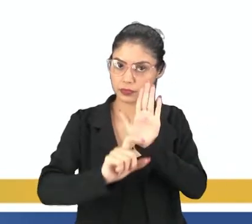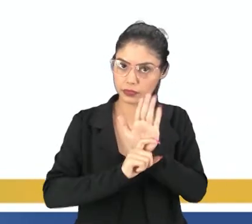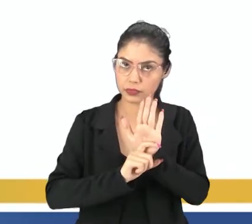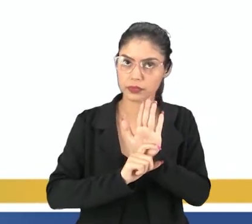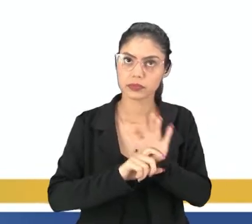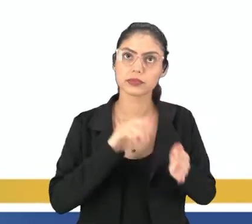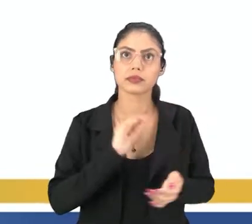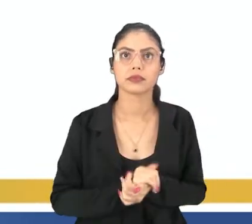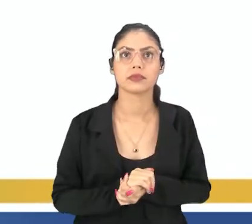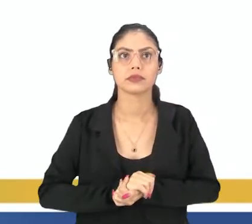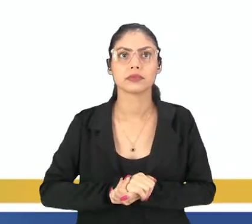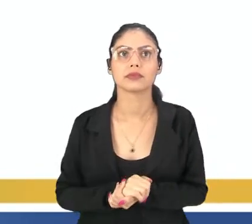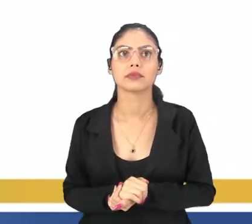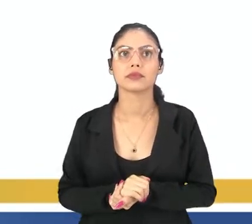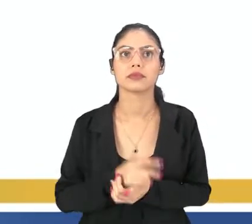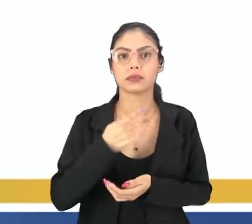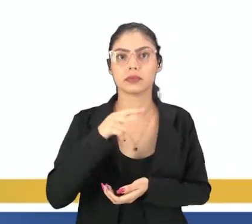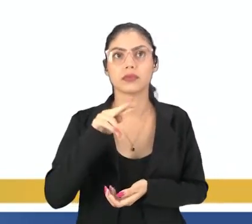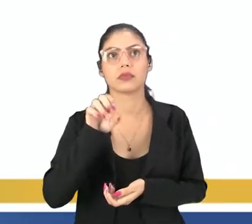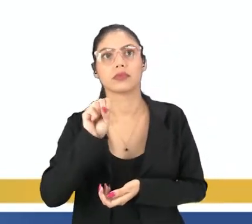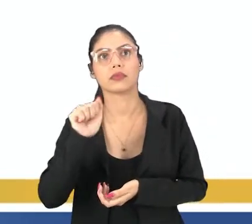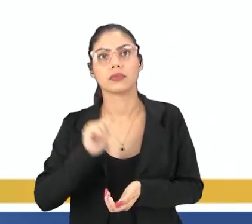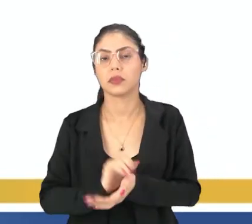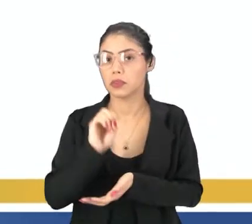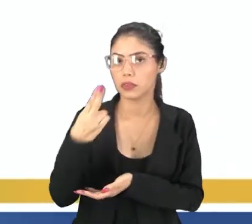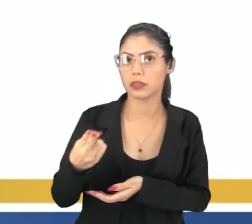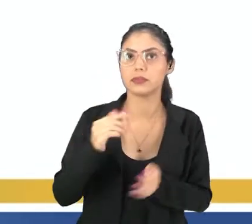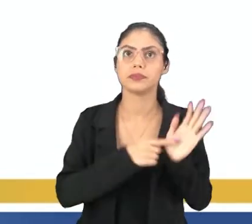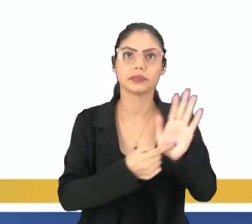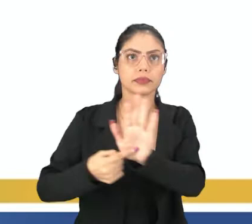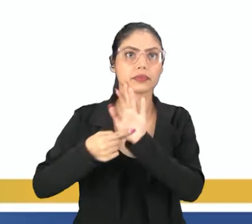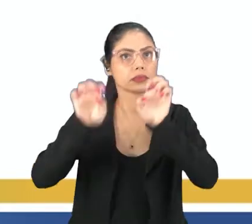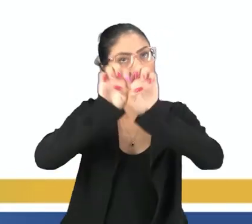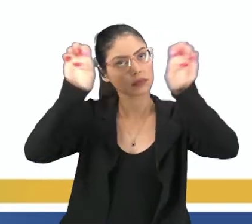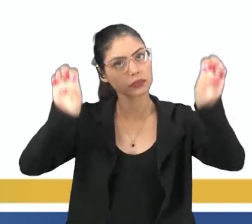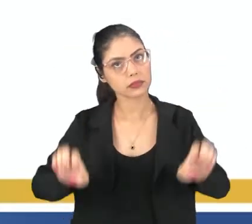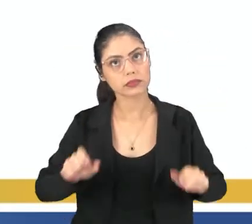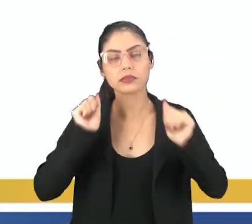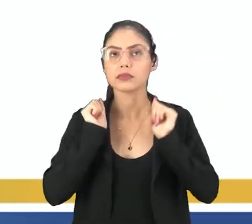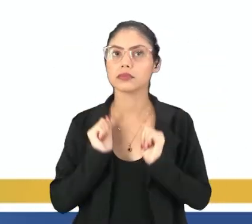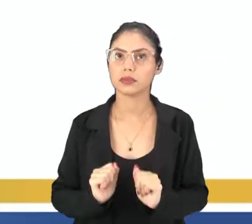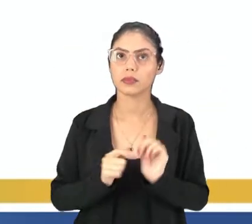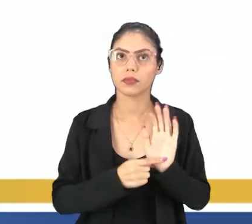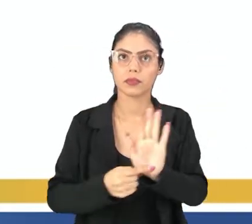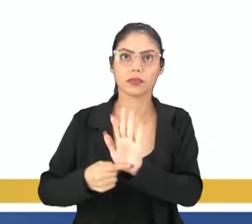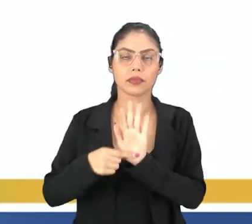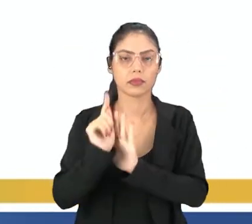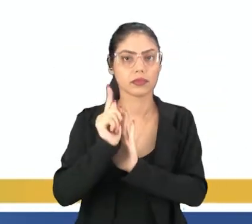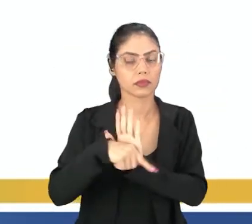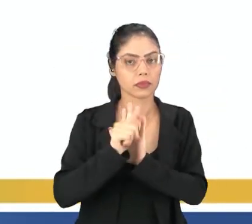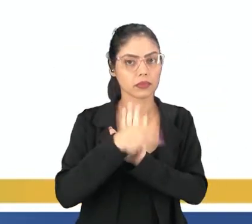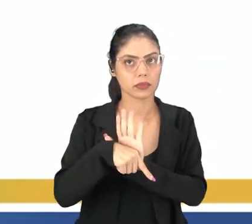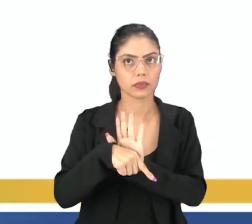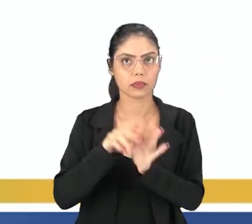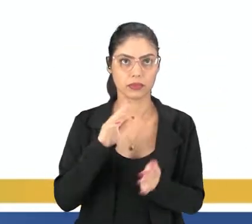-as em versos, estrofes ou prosa Ou seja, apresenta uma estrutura Que permite defini-lo como um